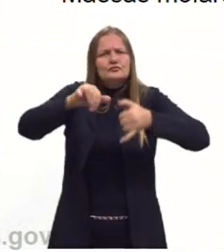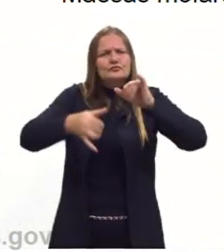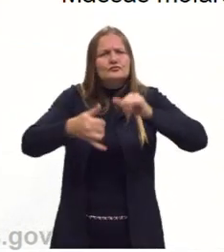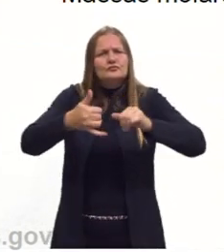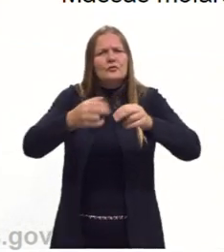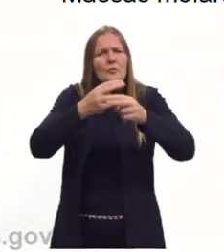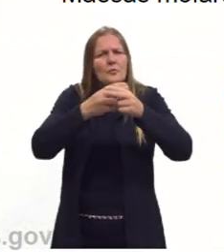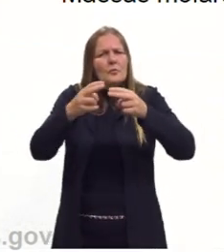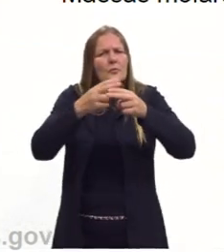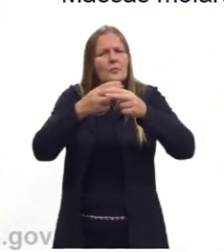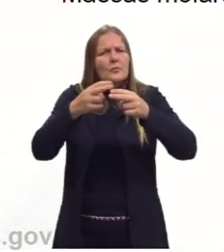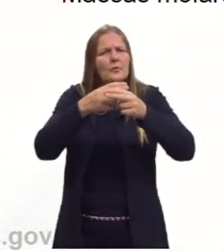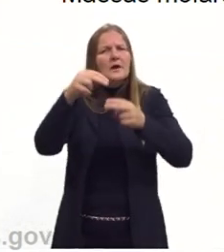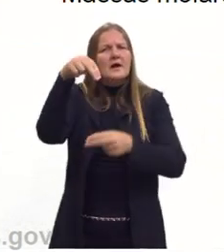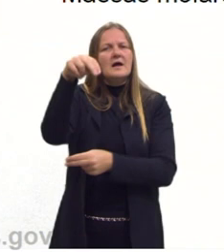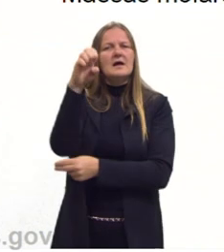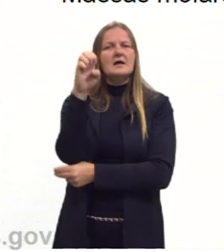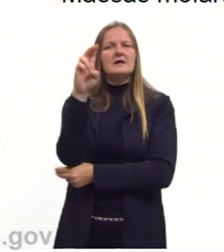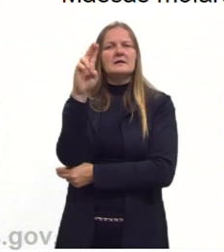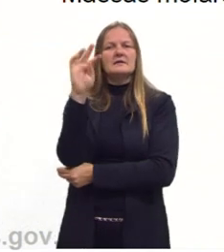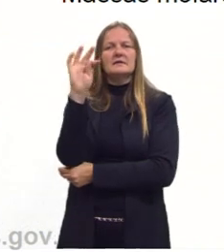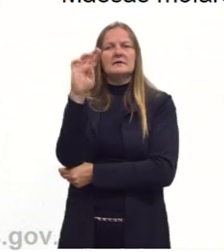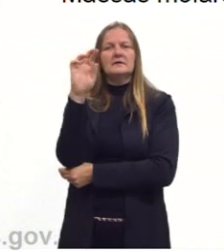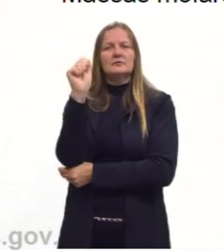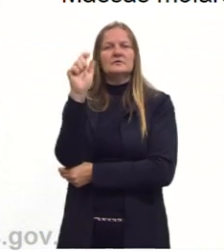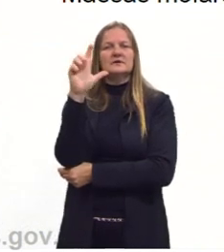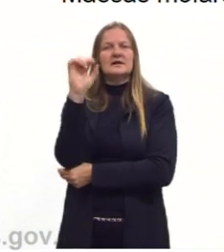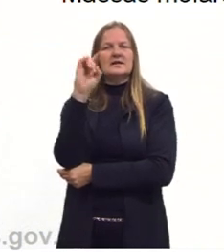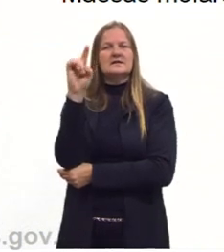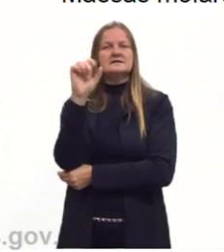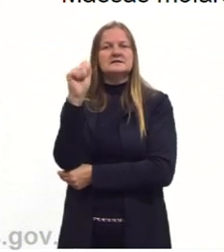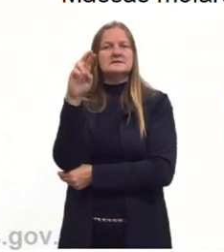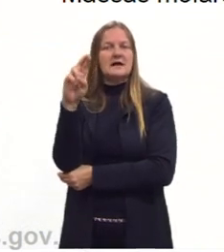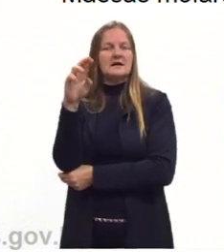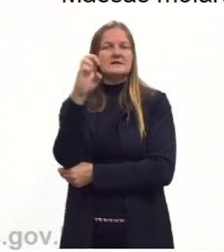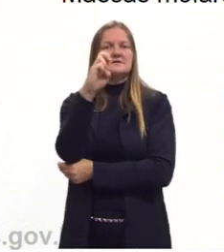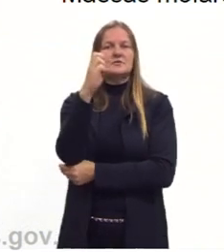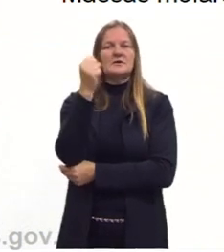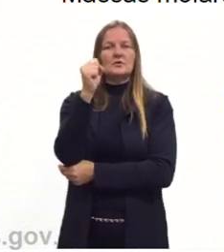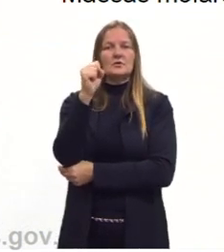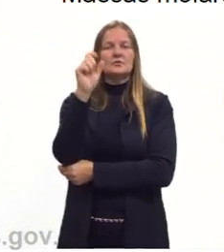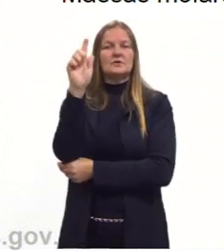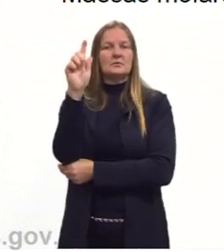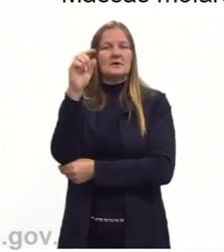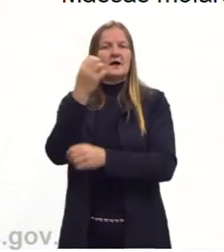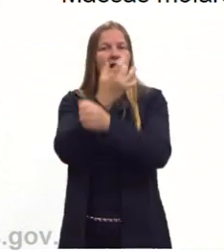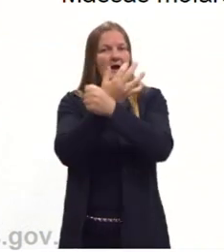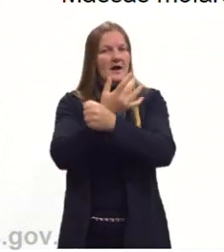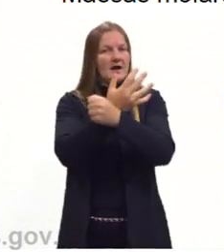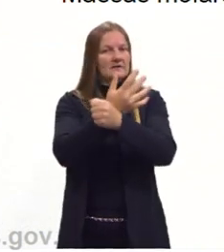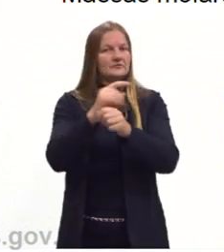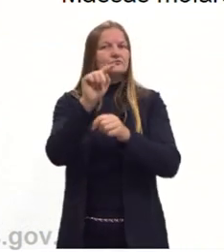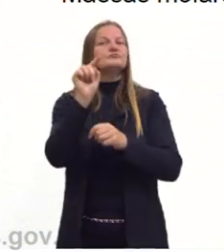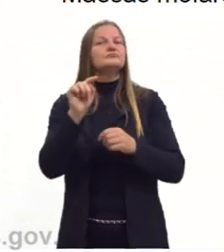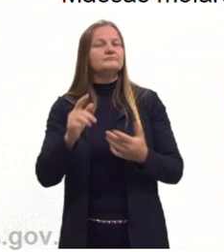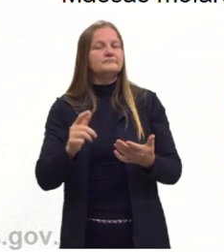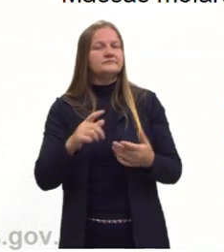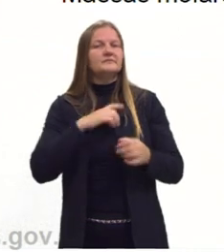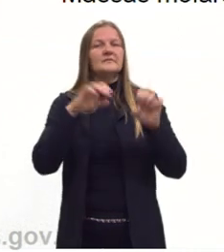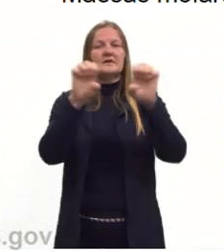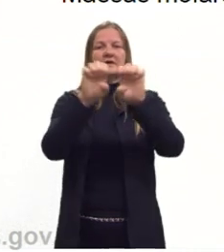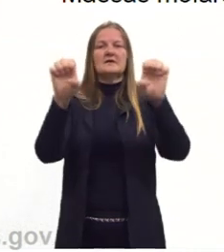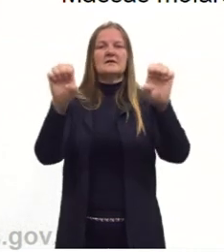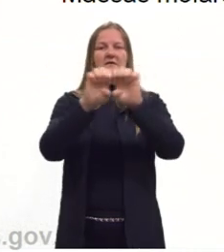,8 gramas de ácido, tá? Vamos no passo a passo. Tem uma equação?